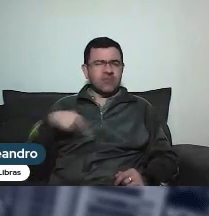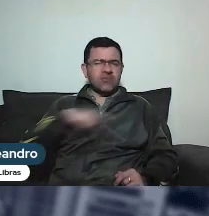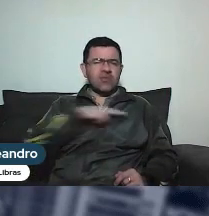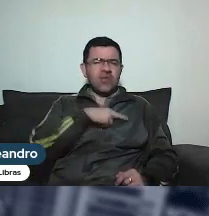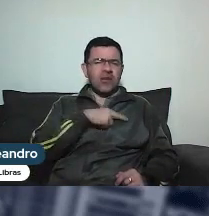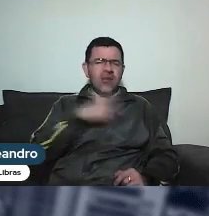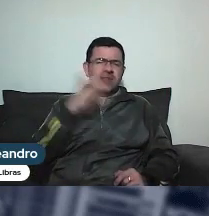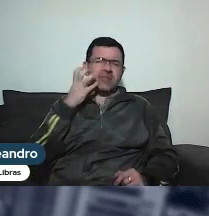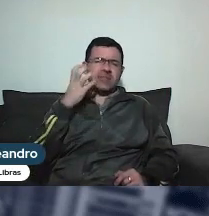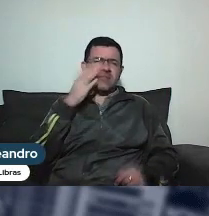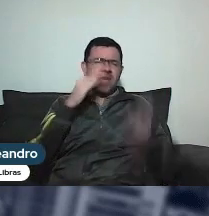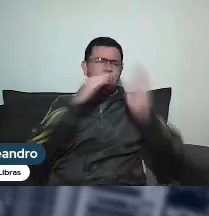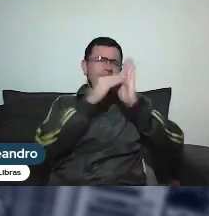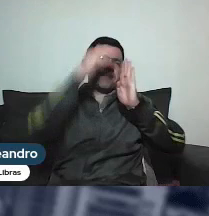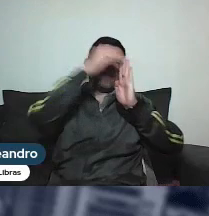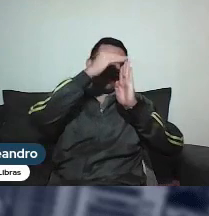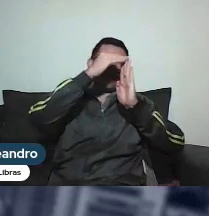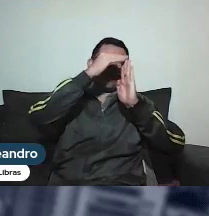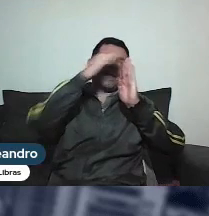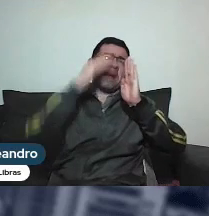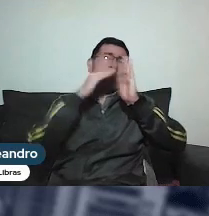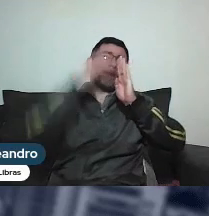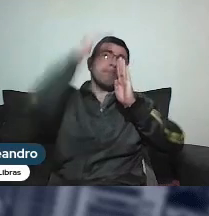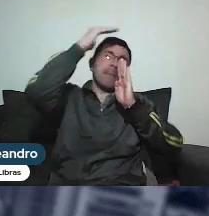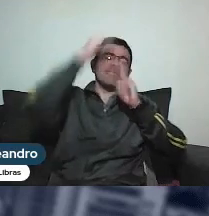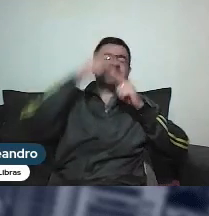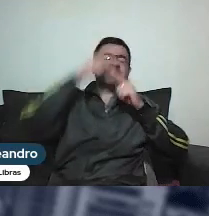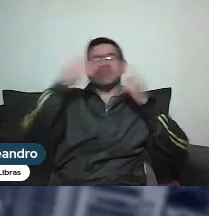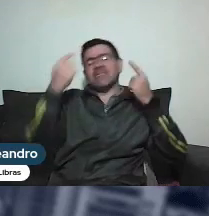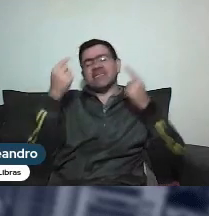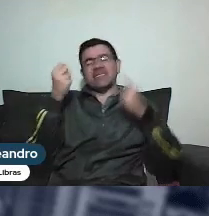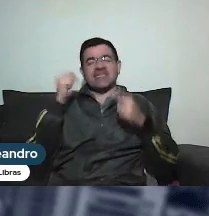der, paciência, já é alguma coisa se aprovar, não Abraão? Então,